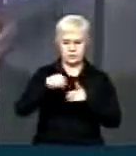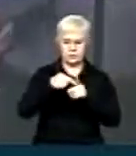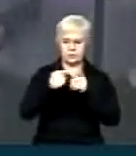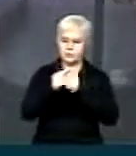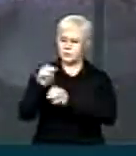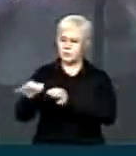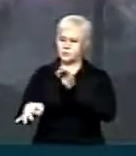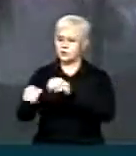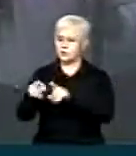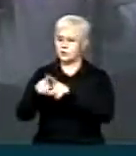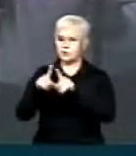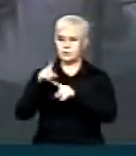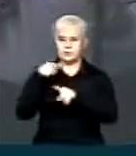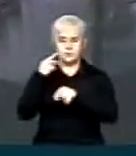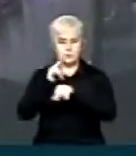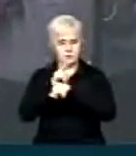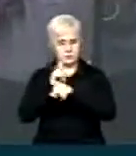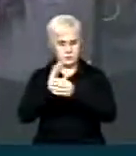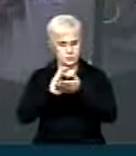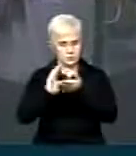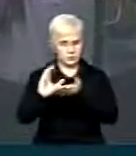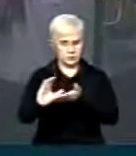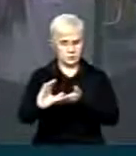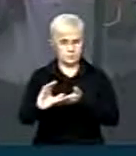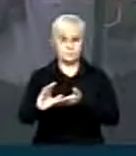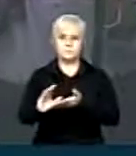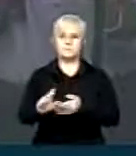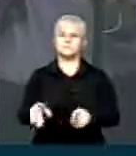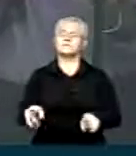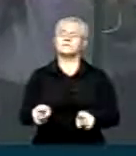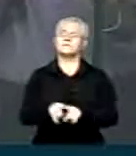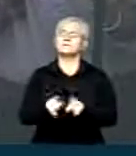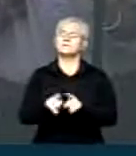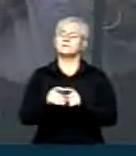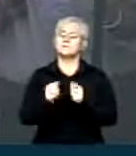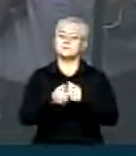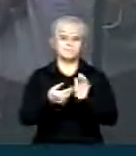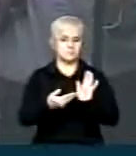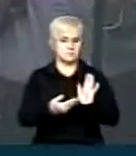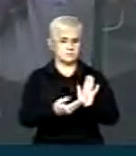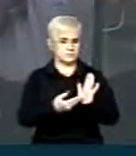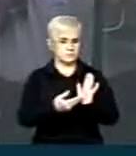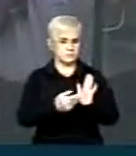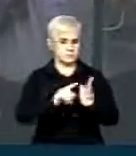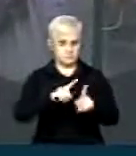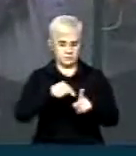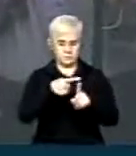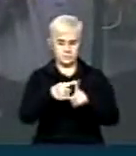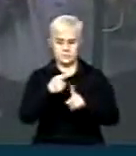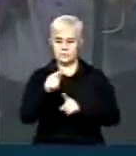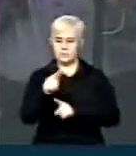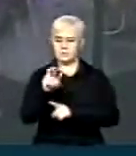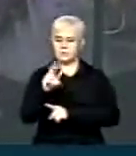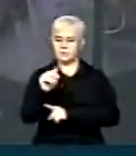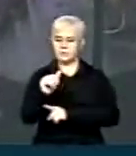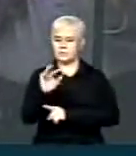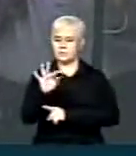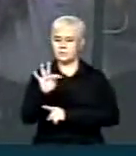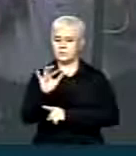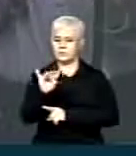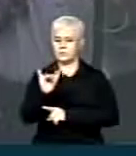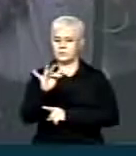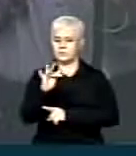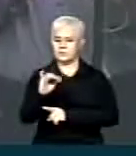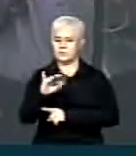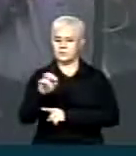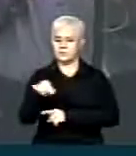os juízes e promotores recebem e também com essa gratificação por exercício